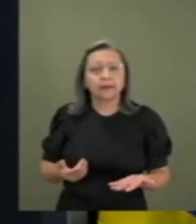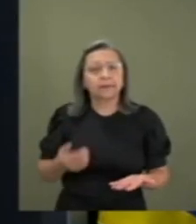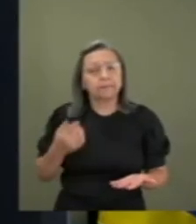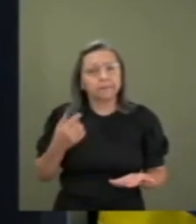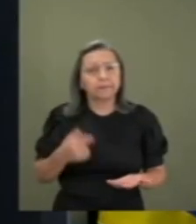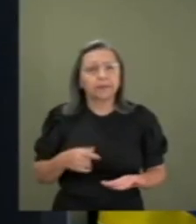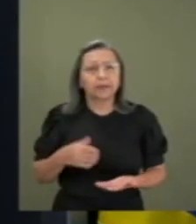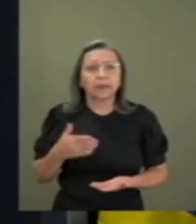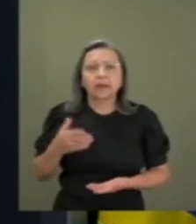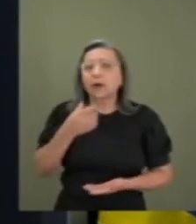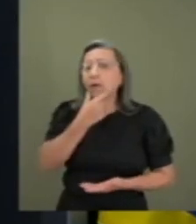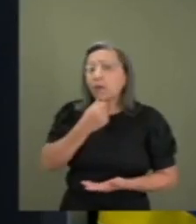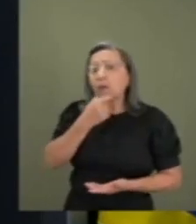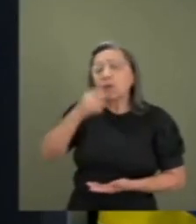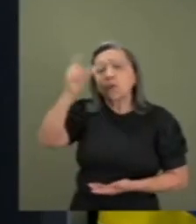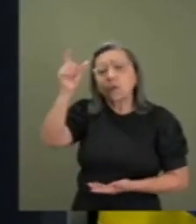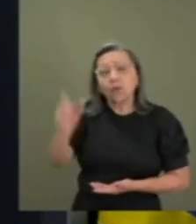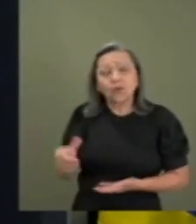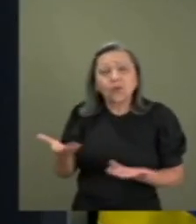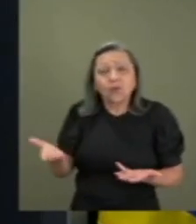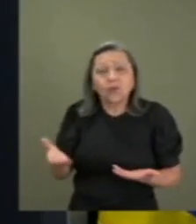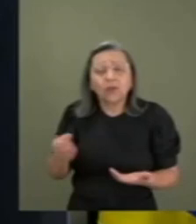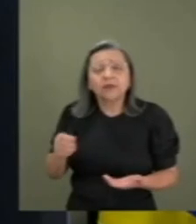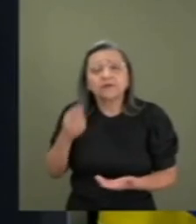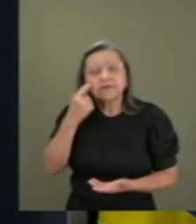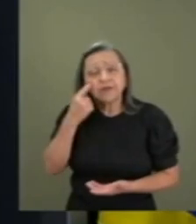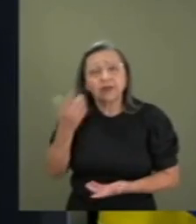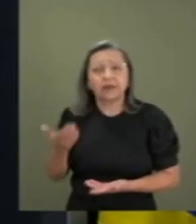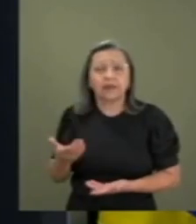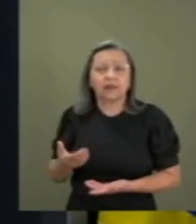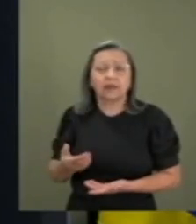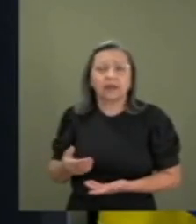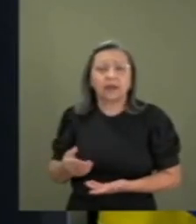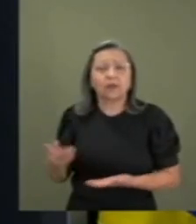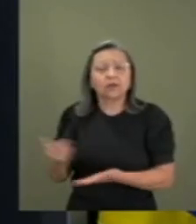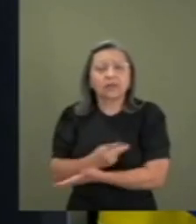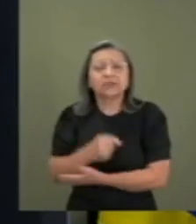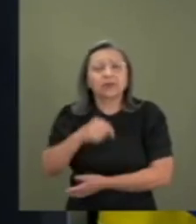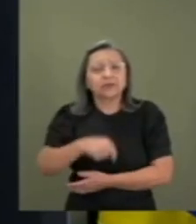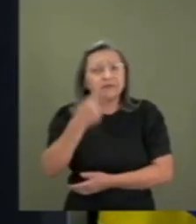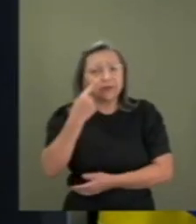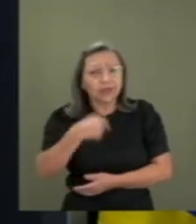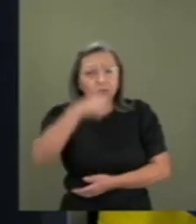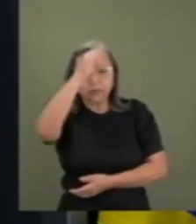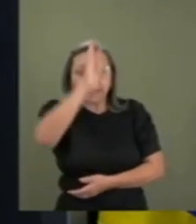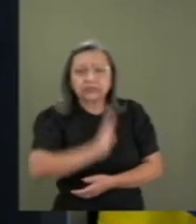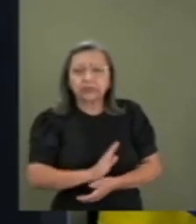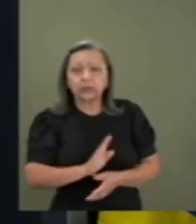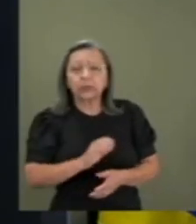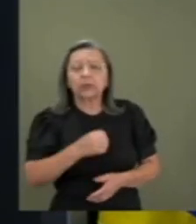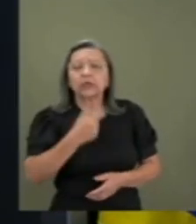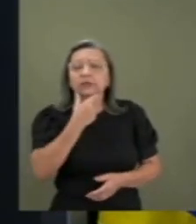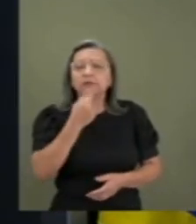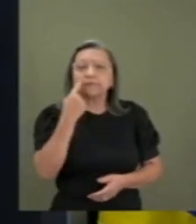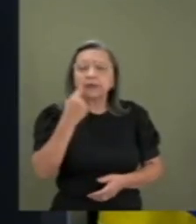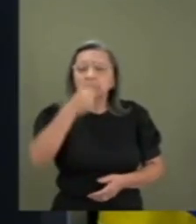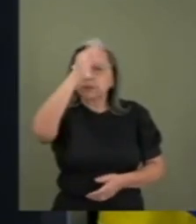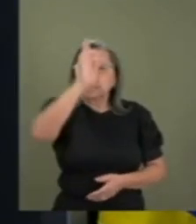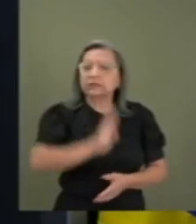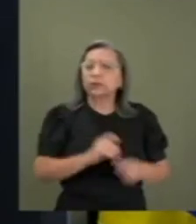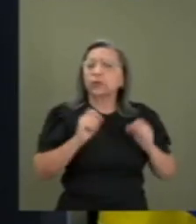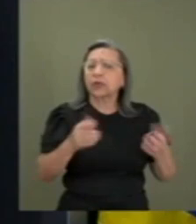Um símbolo da perseguição hoje no Brasil, da injustiça hoje no Brasil, se chama Deltan Dallagnol.